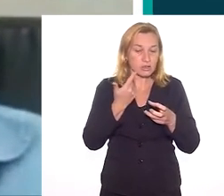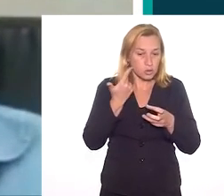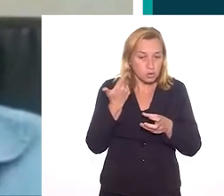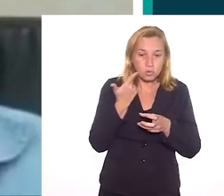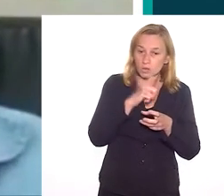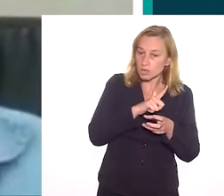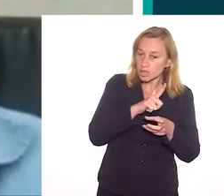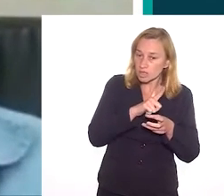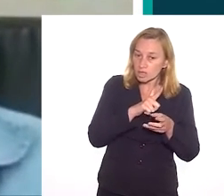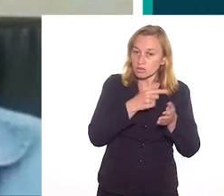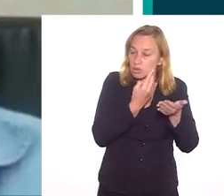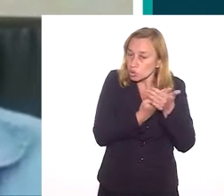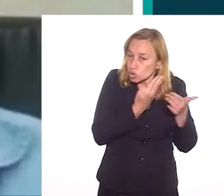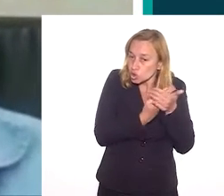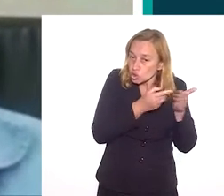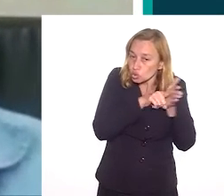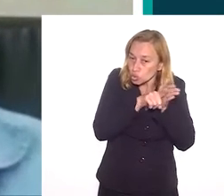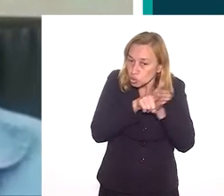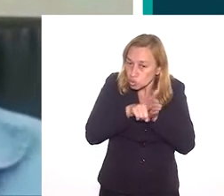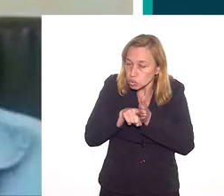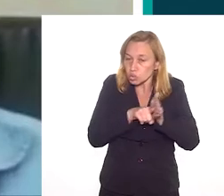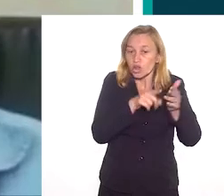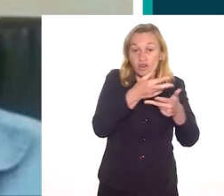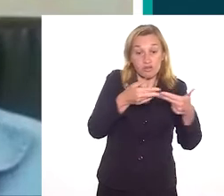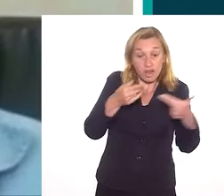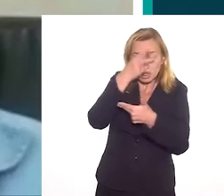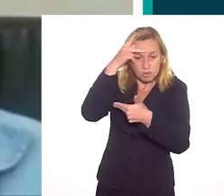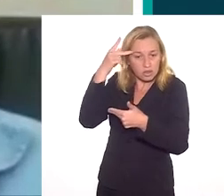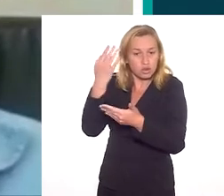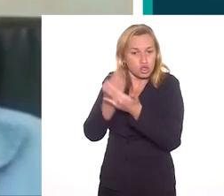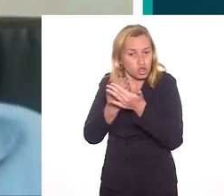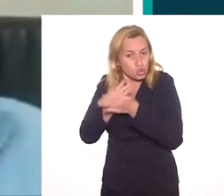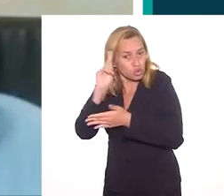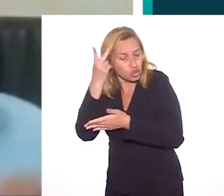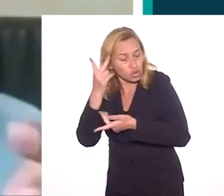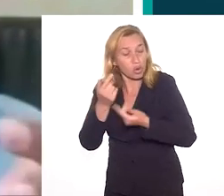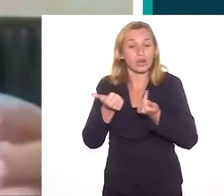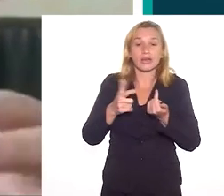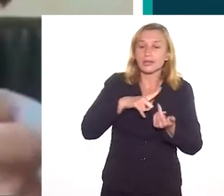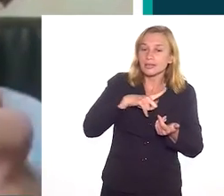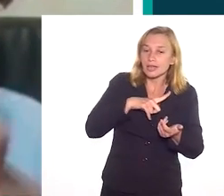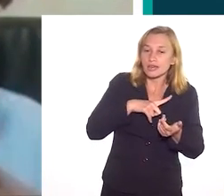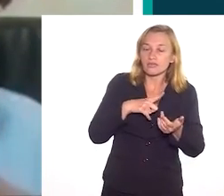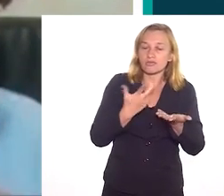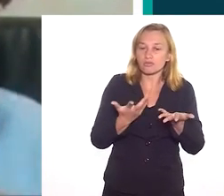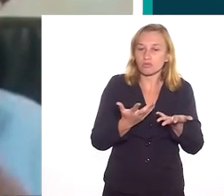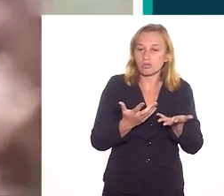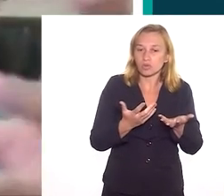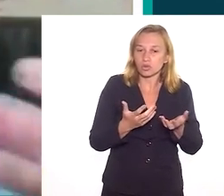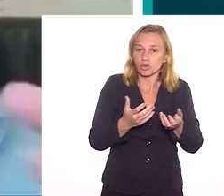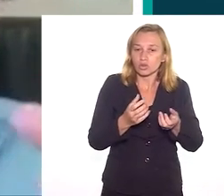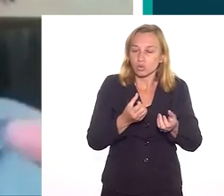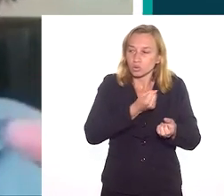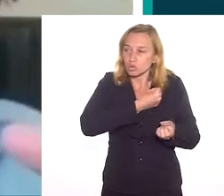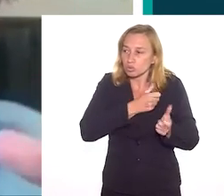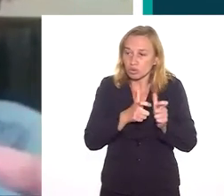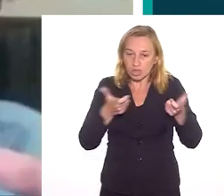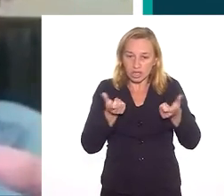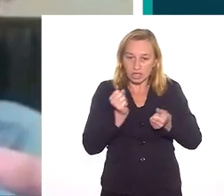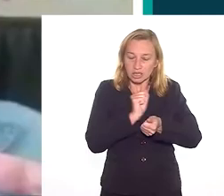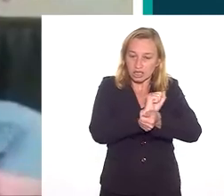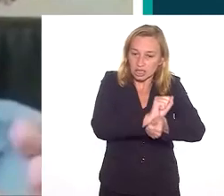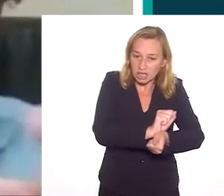que nós conseguimos pelas fontes consultadas por vários historiadores que houve um excesso de compra